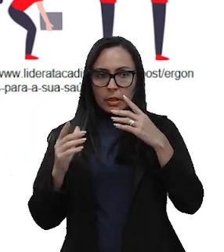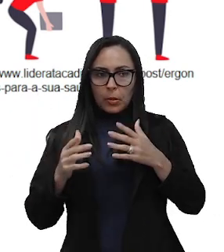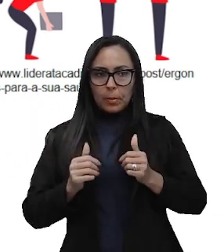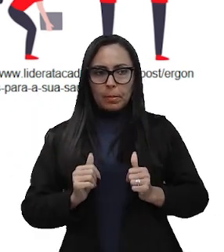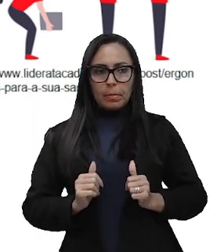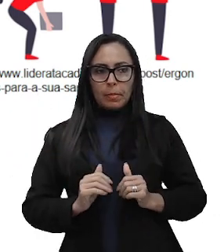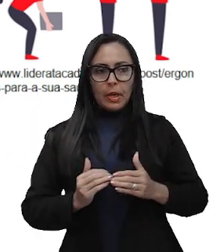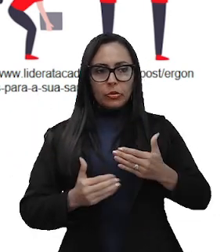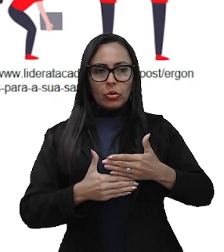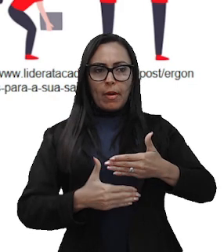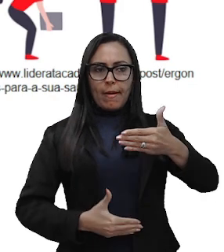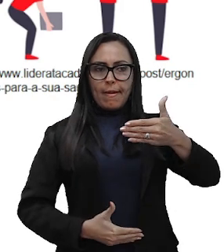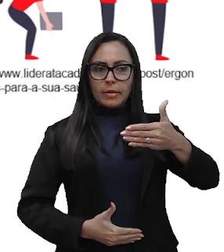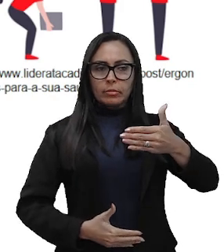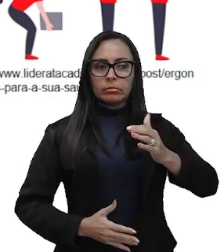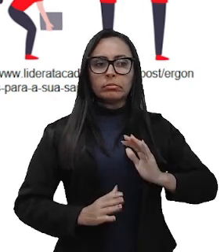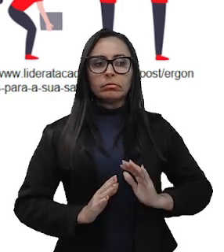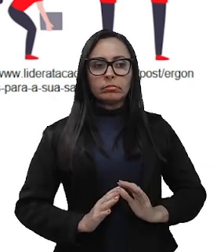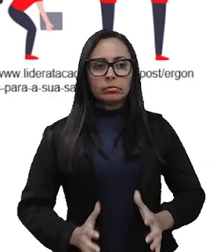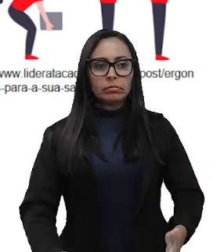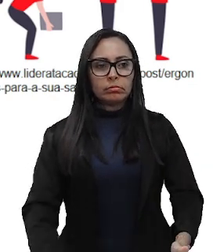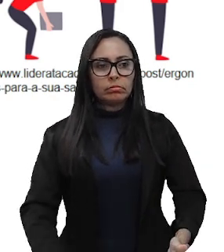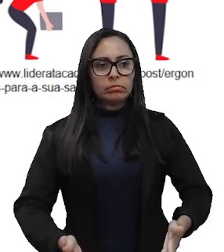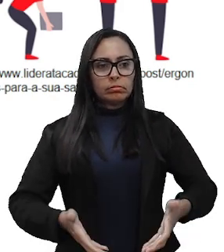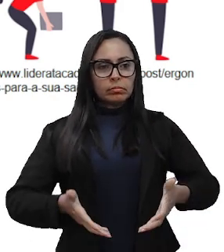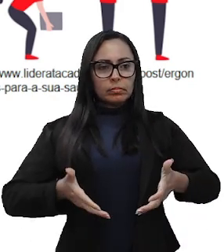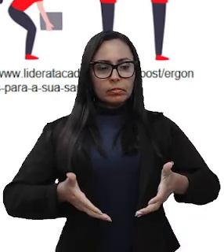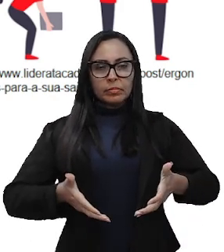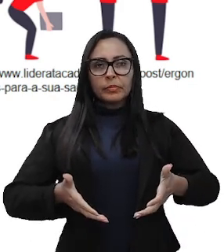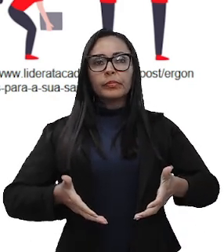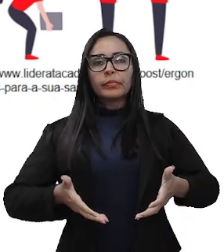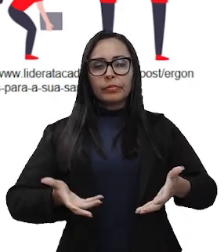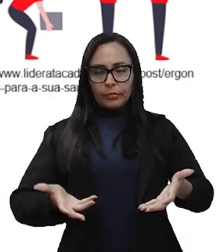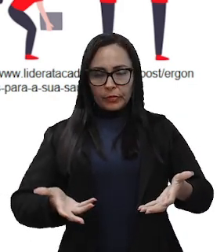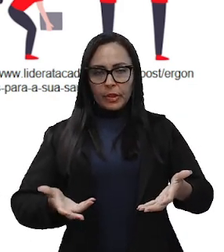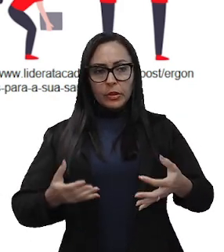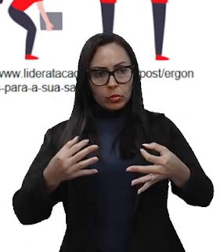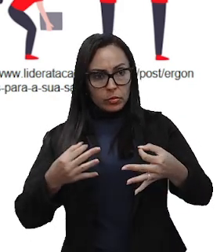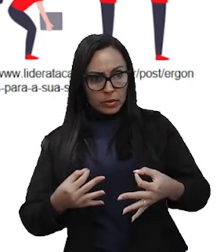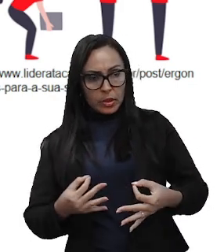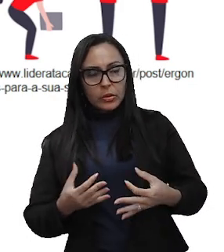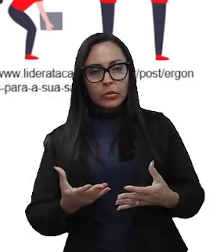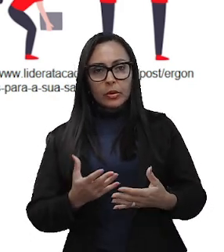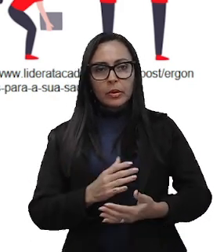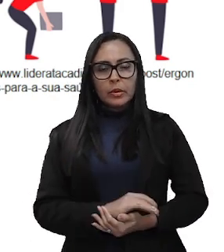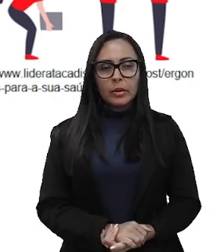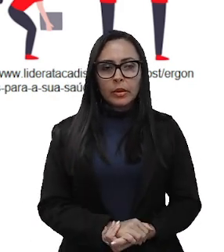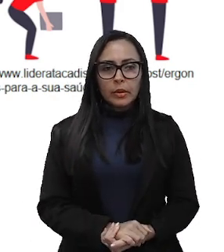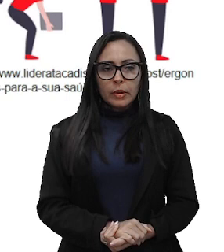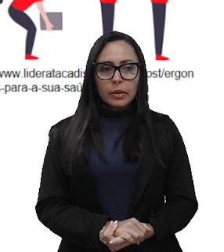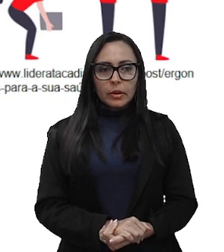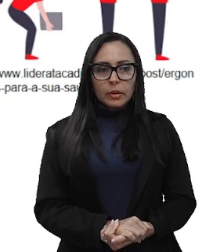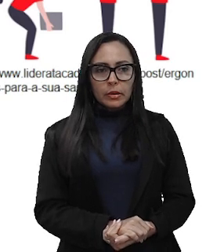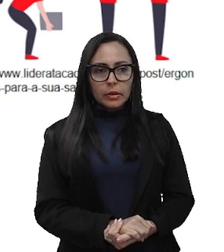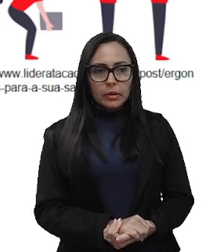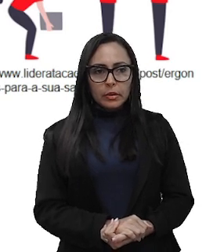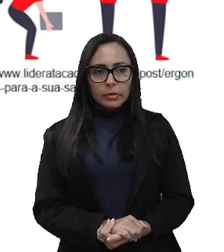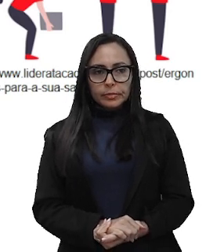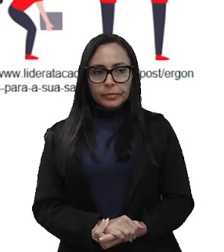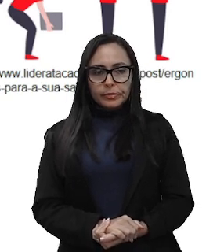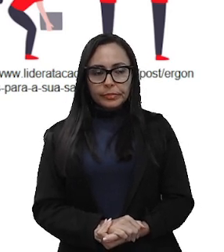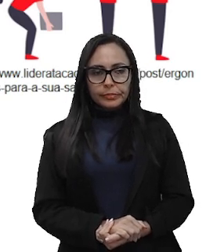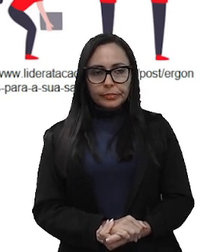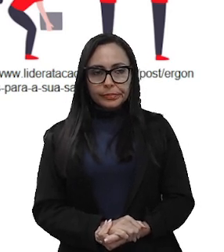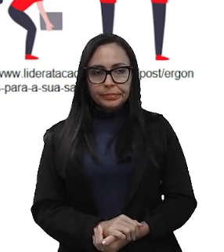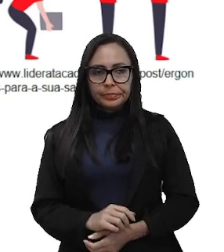reta, certo? Para poder conseguir levantar esse peso no seu ambiente de trabalho. E nessa